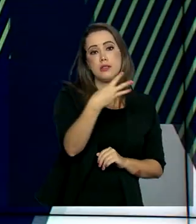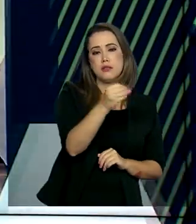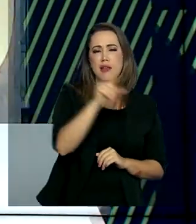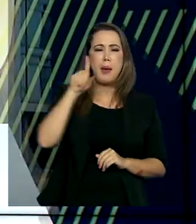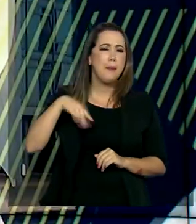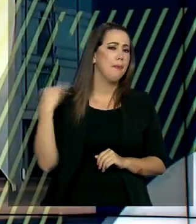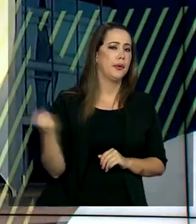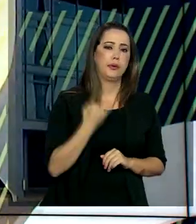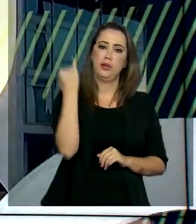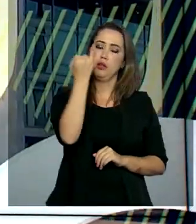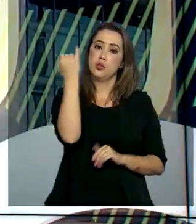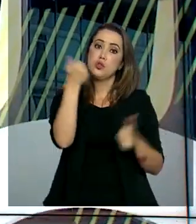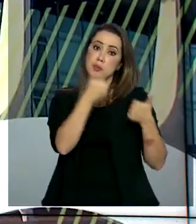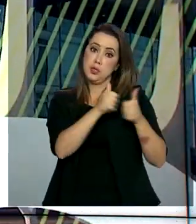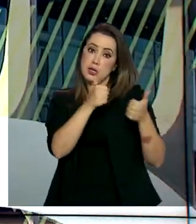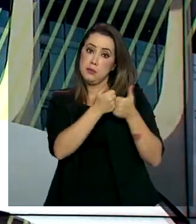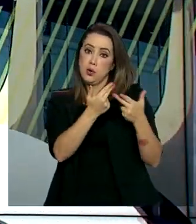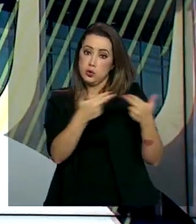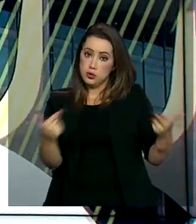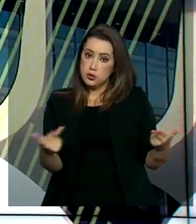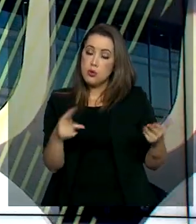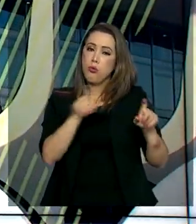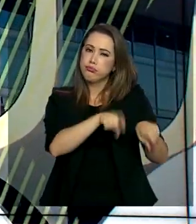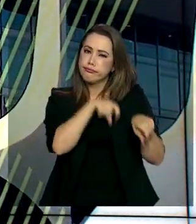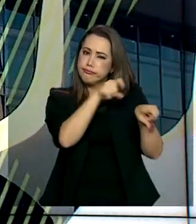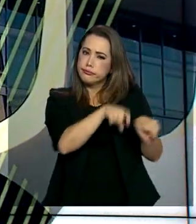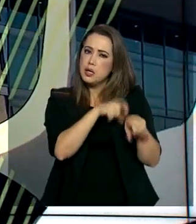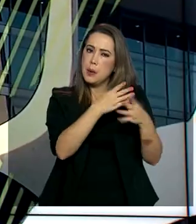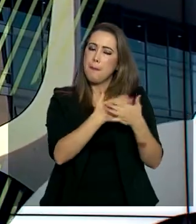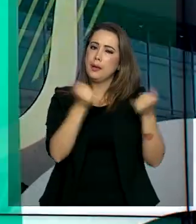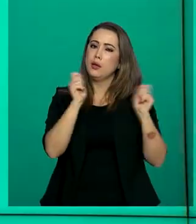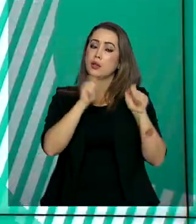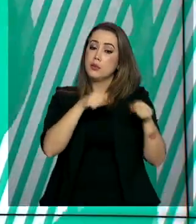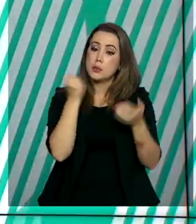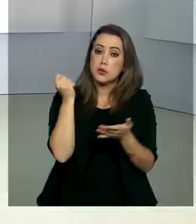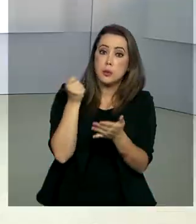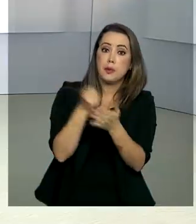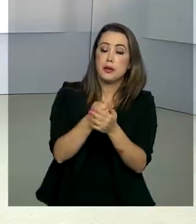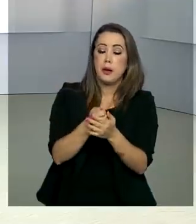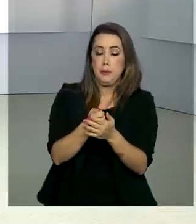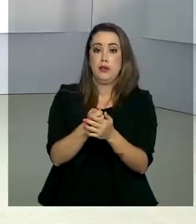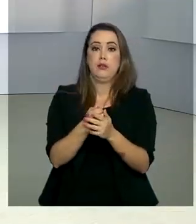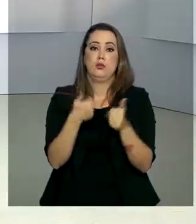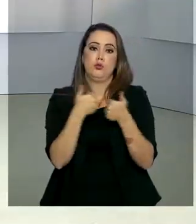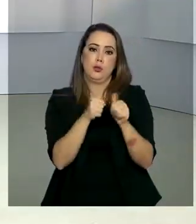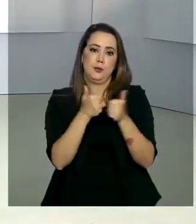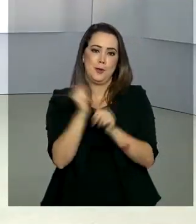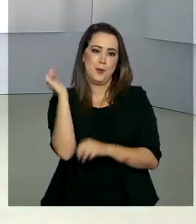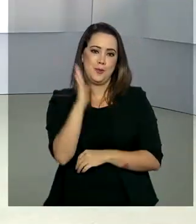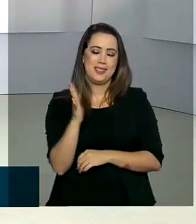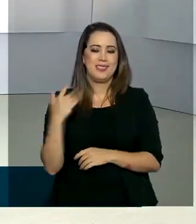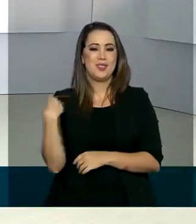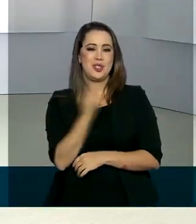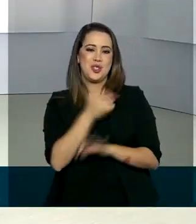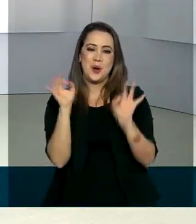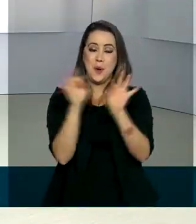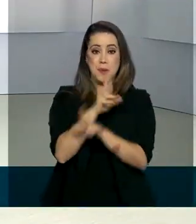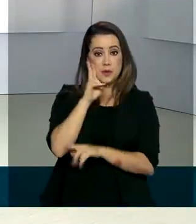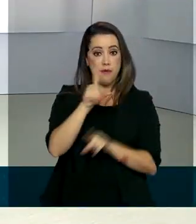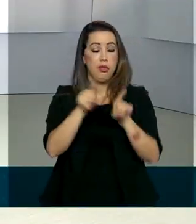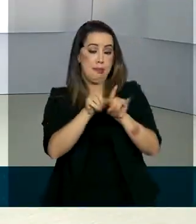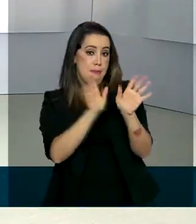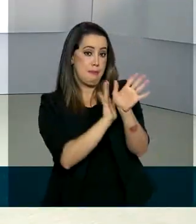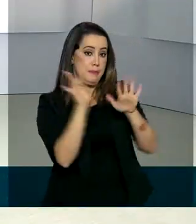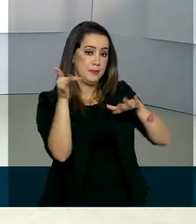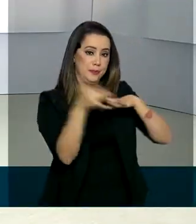para o escoamento da safra, melhorando as condições do frete no país. A gente fica por aqui, você pode nos acompanhar